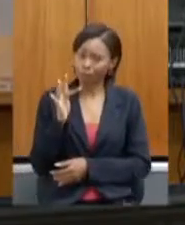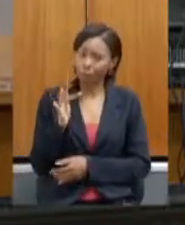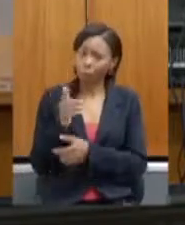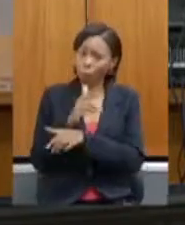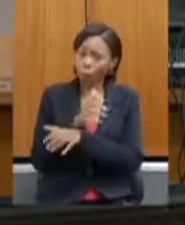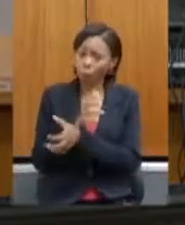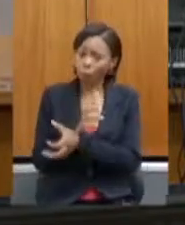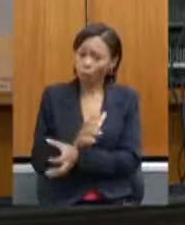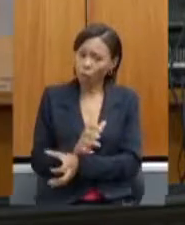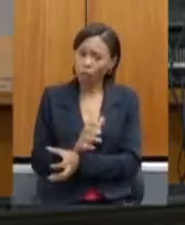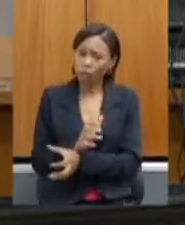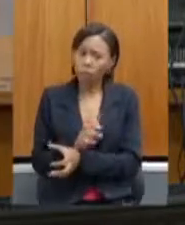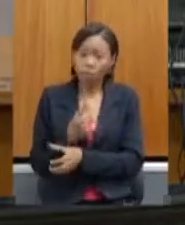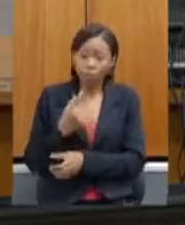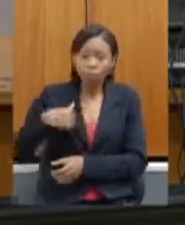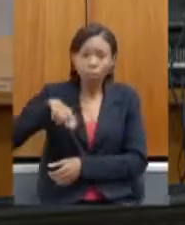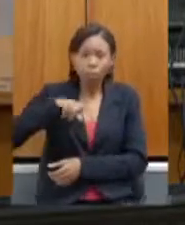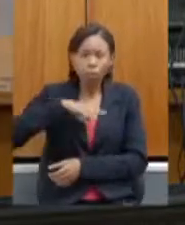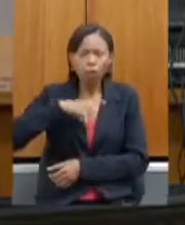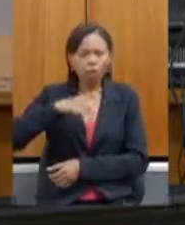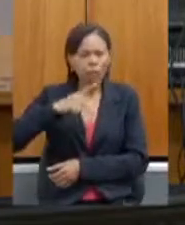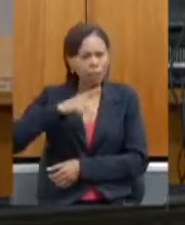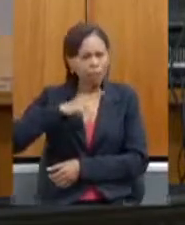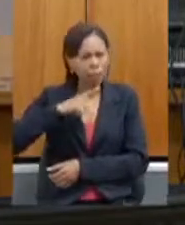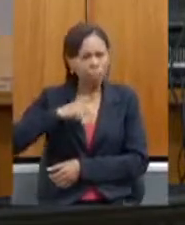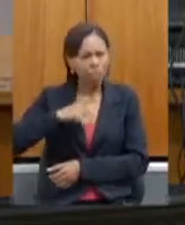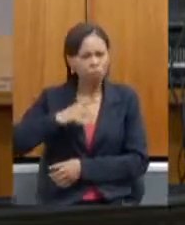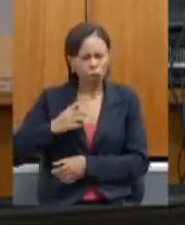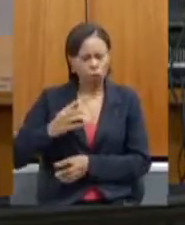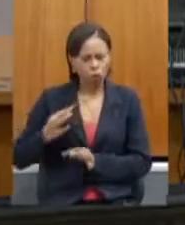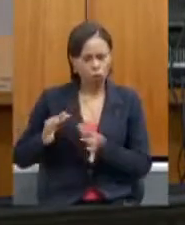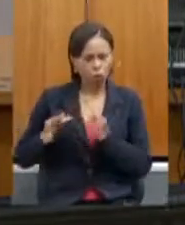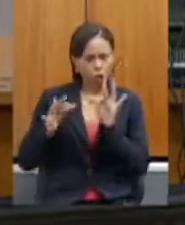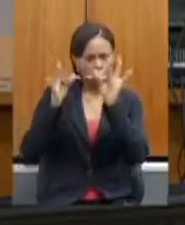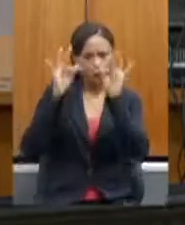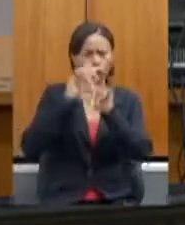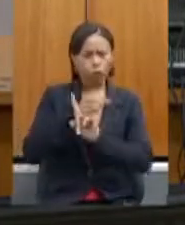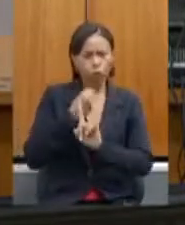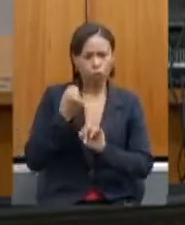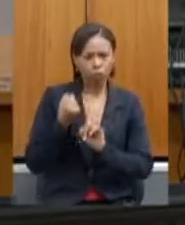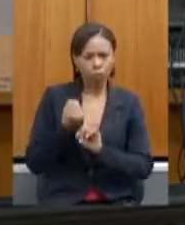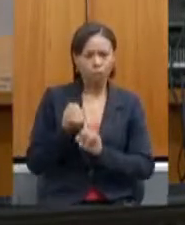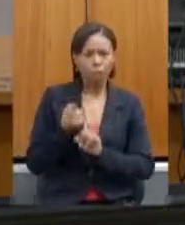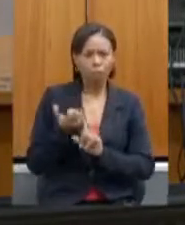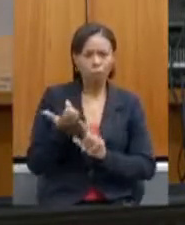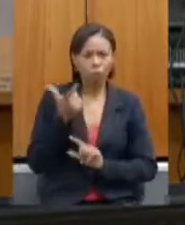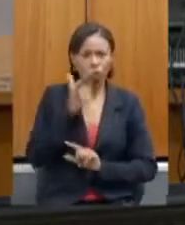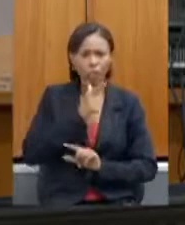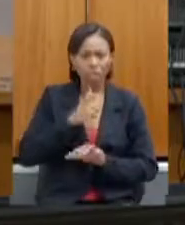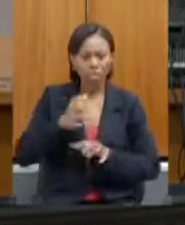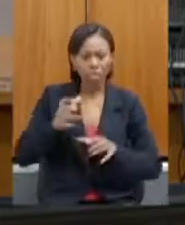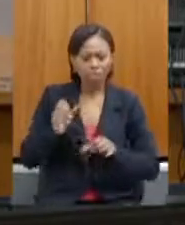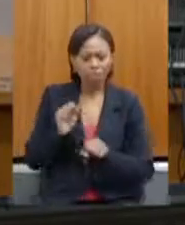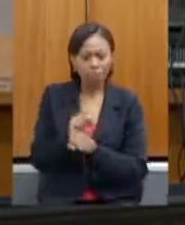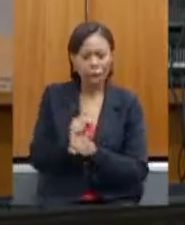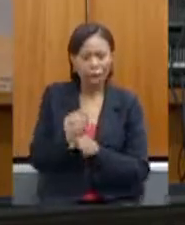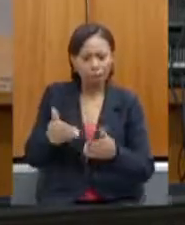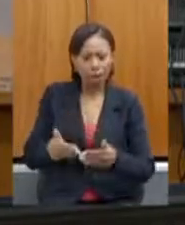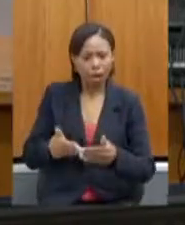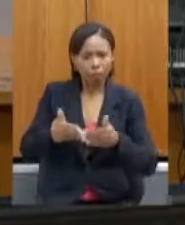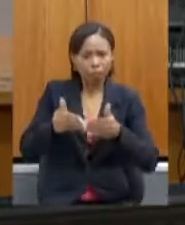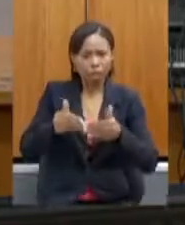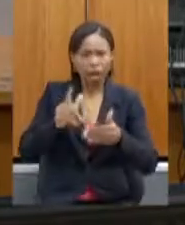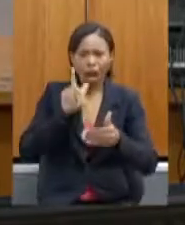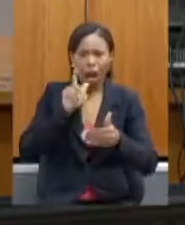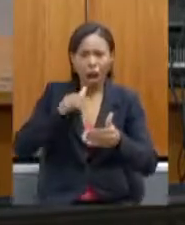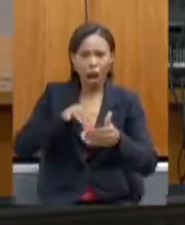tecnologias sociais para produzir água, para segurar água e a gente vê agora chuva e